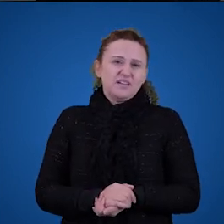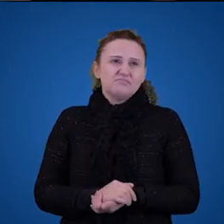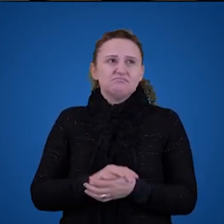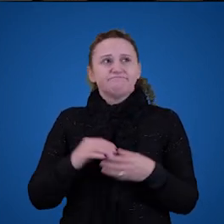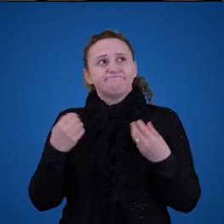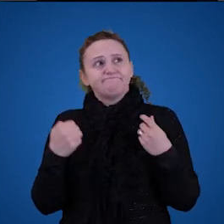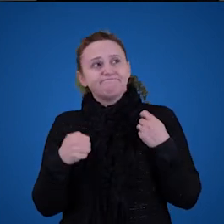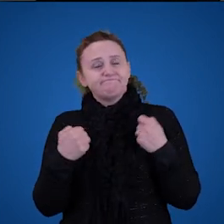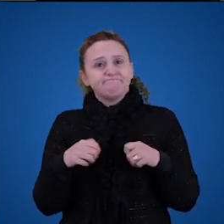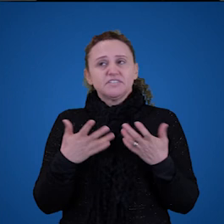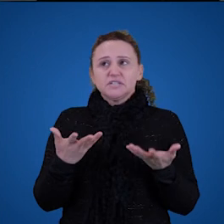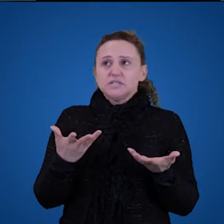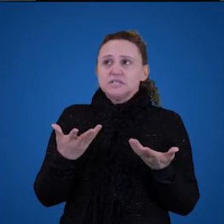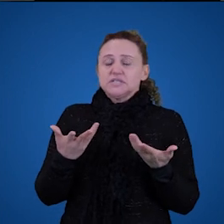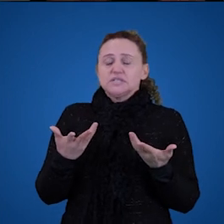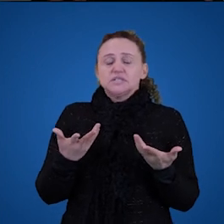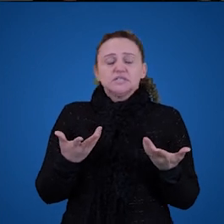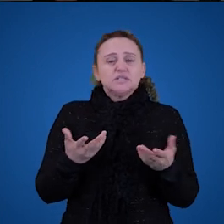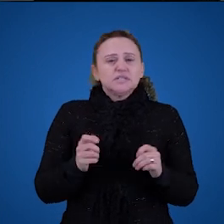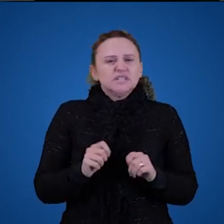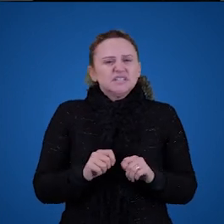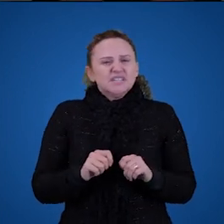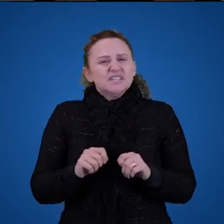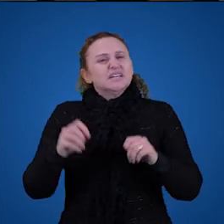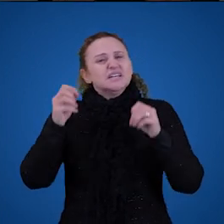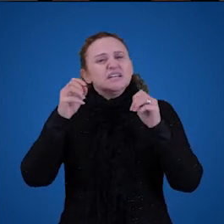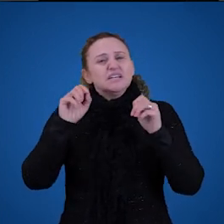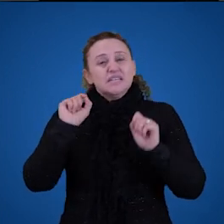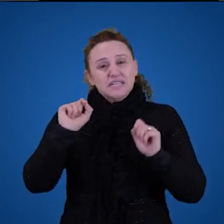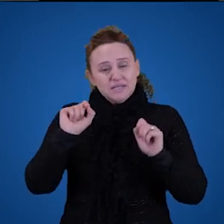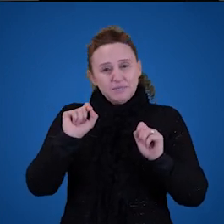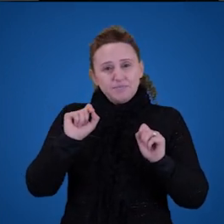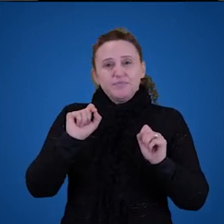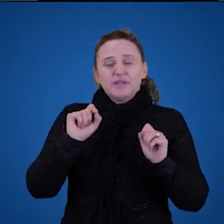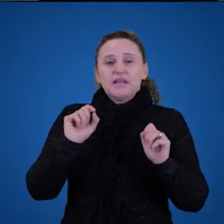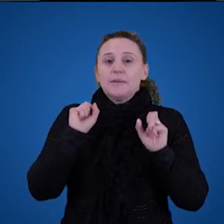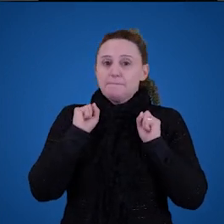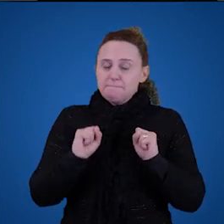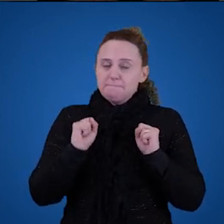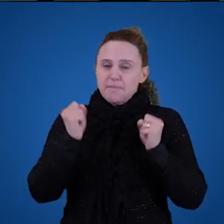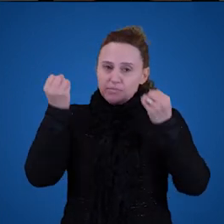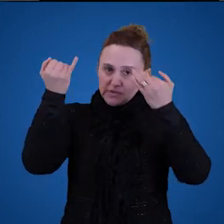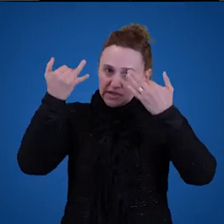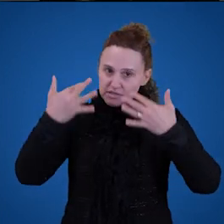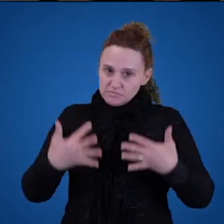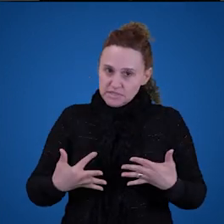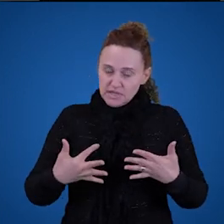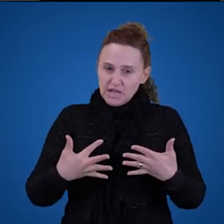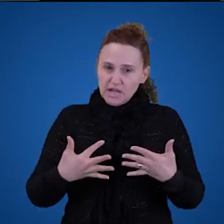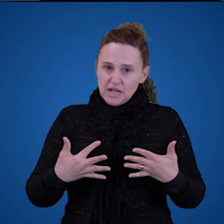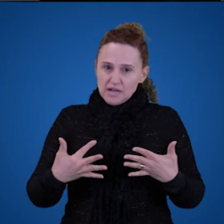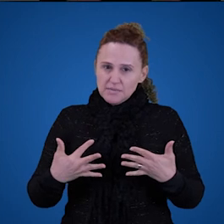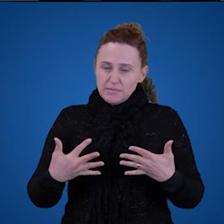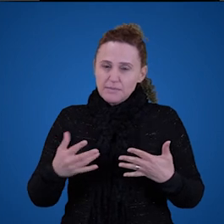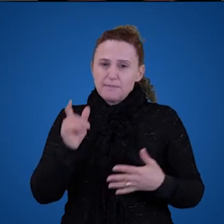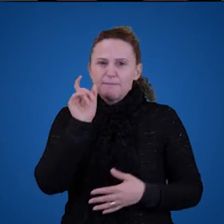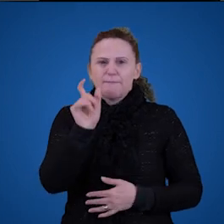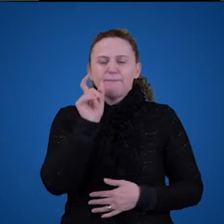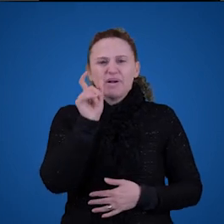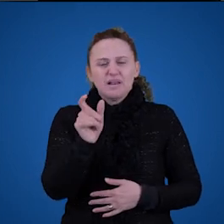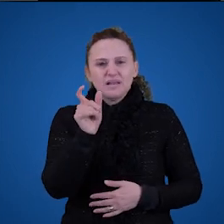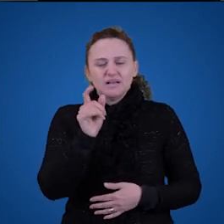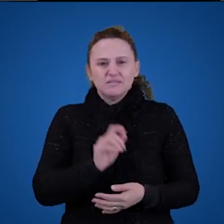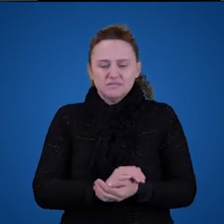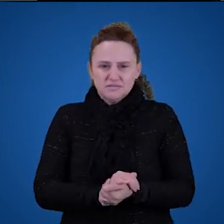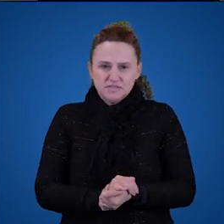mais poderosa. Isso quer dizer que ela pode explicar muito bem que algumas palavras estão